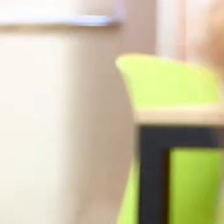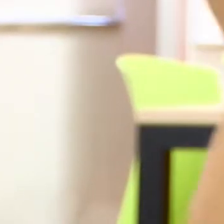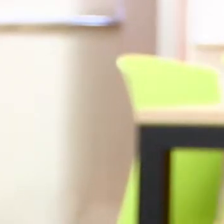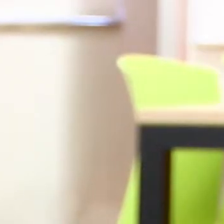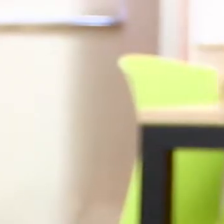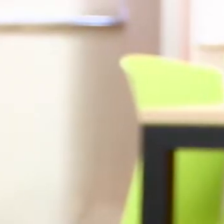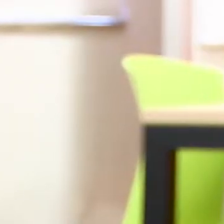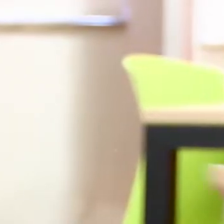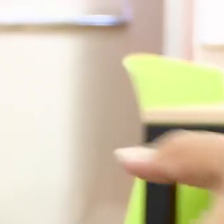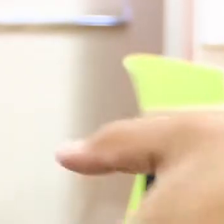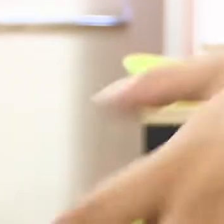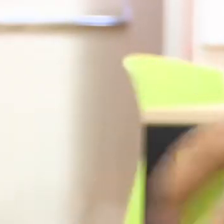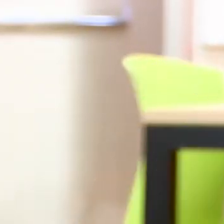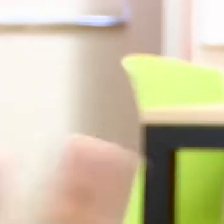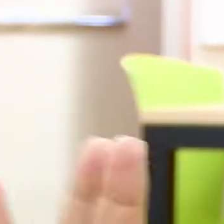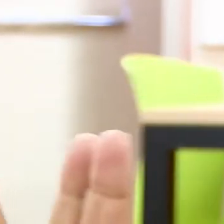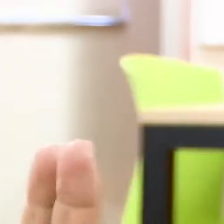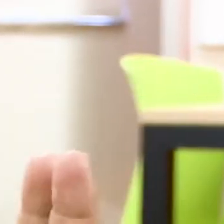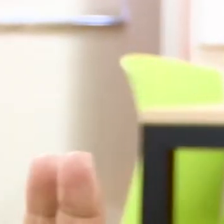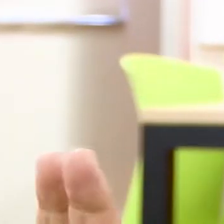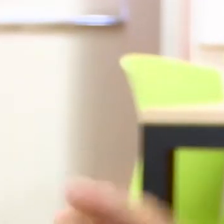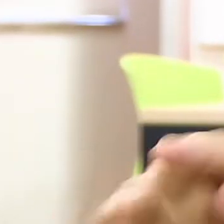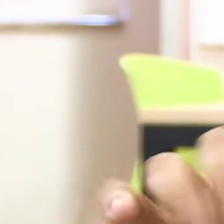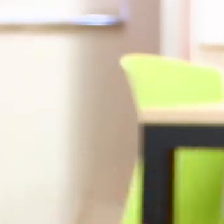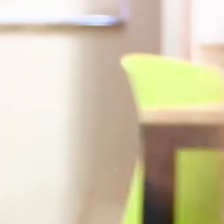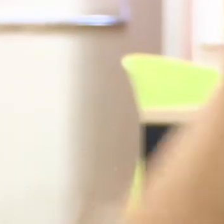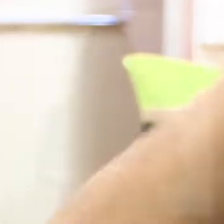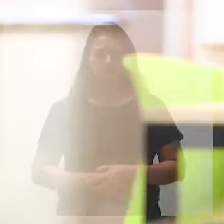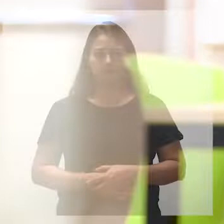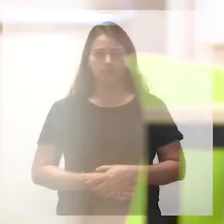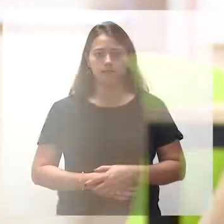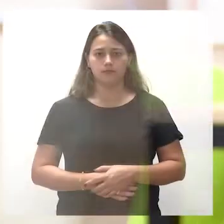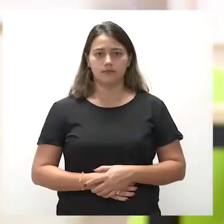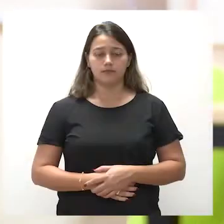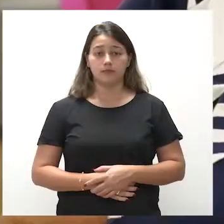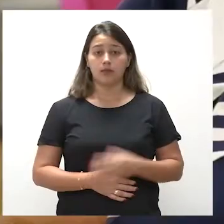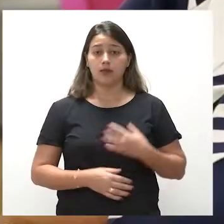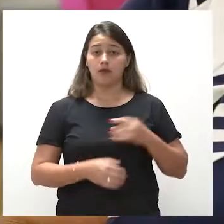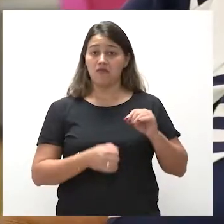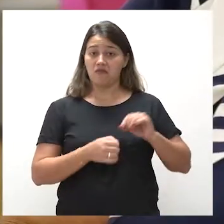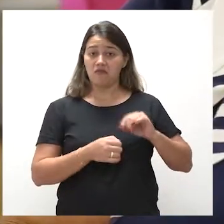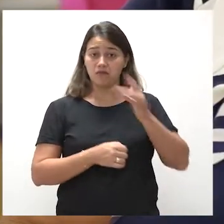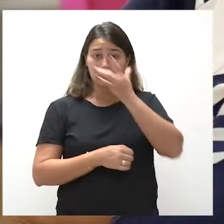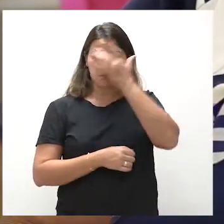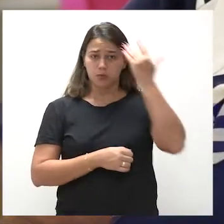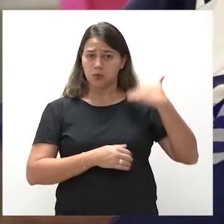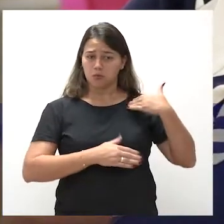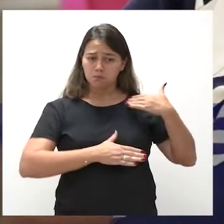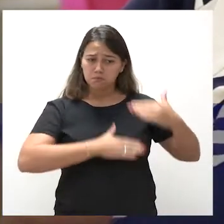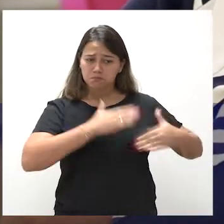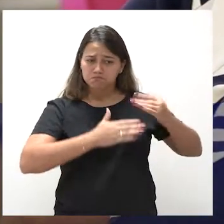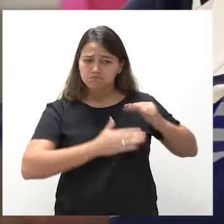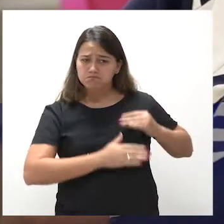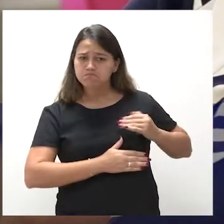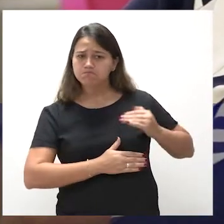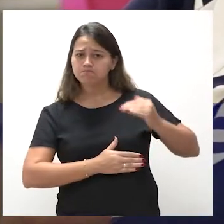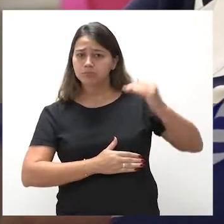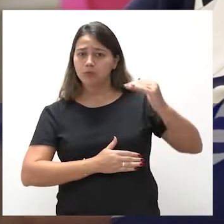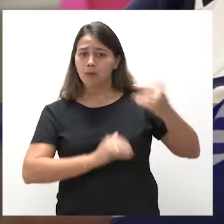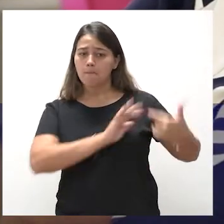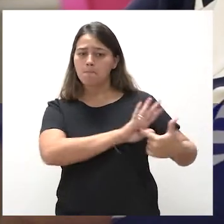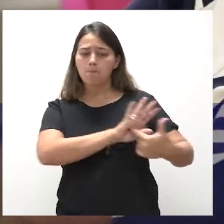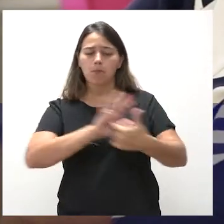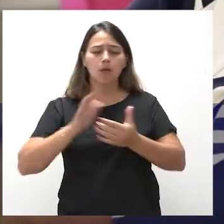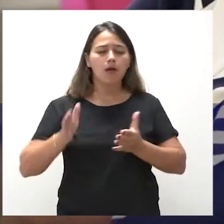até o futuro, vendo a importância da empatia no seu contexto de formação profissional. Fazer o outro crescer, mostrar